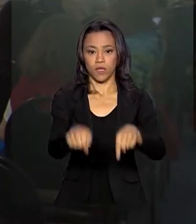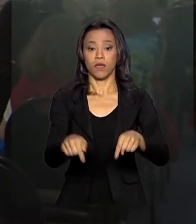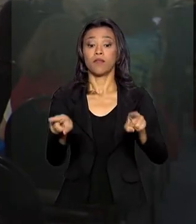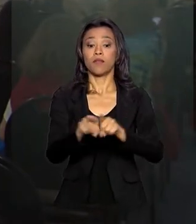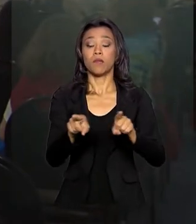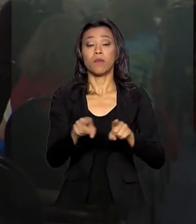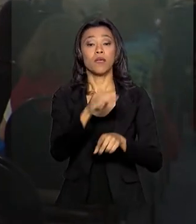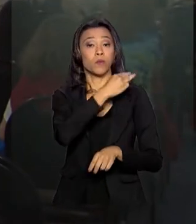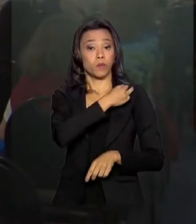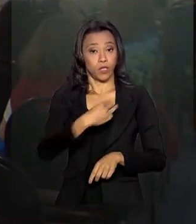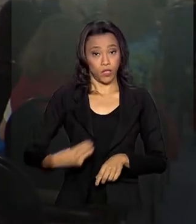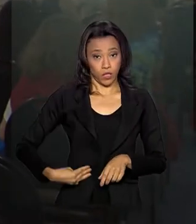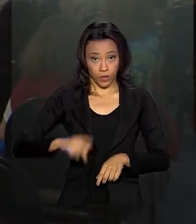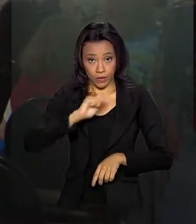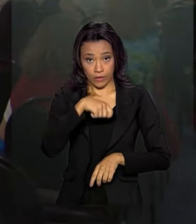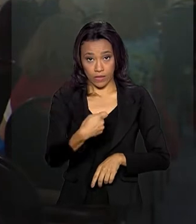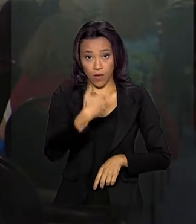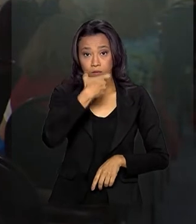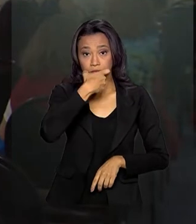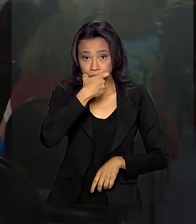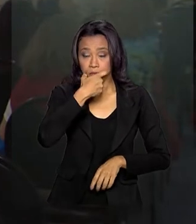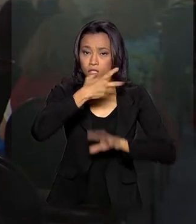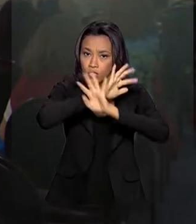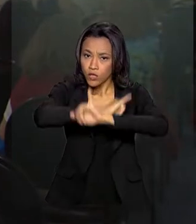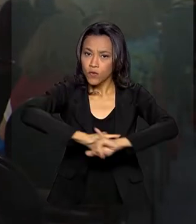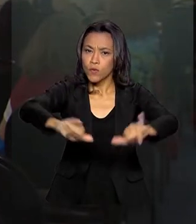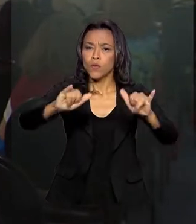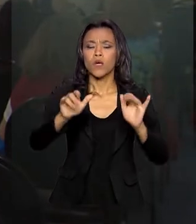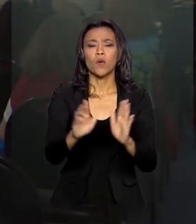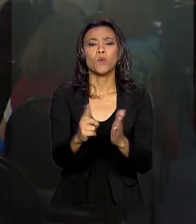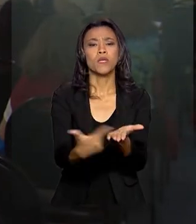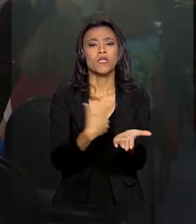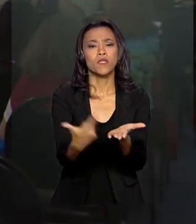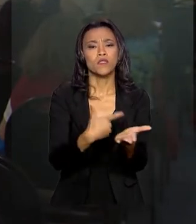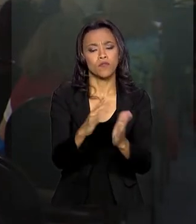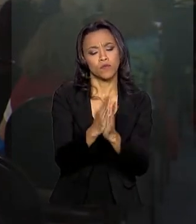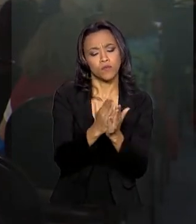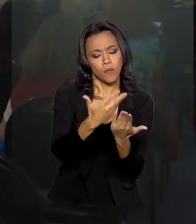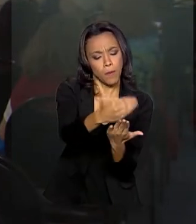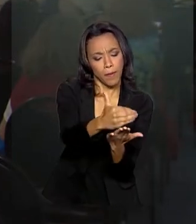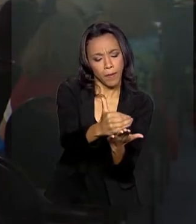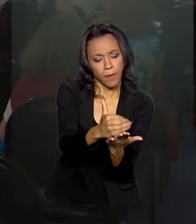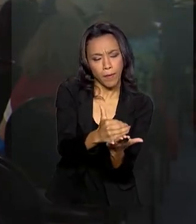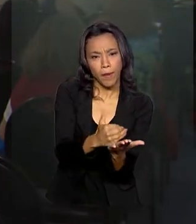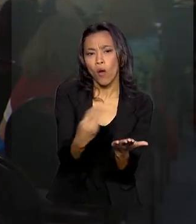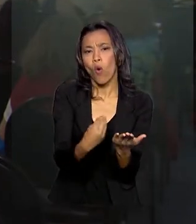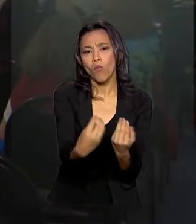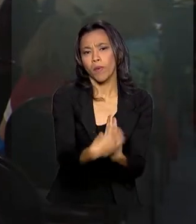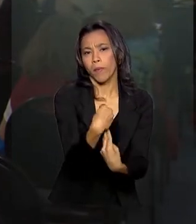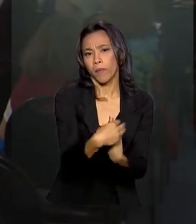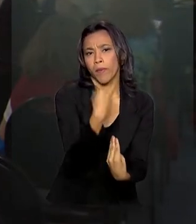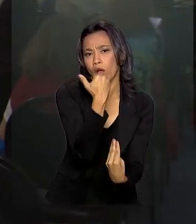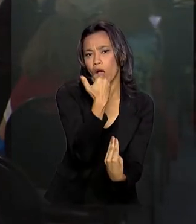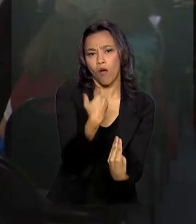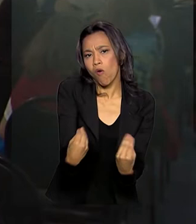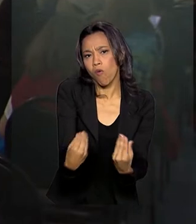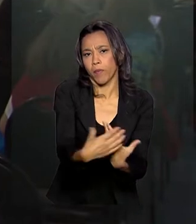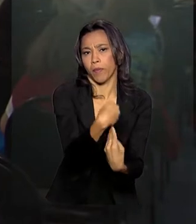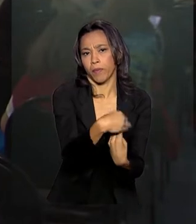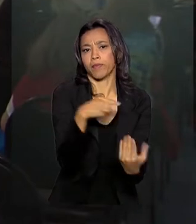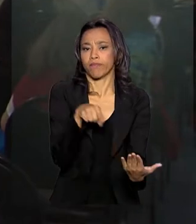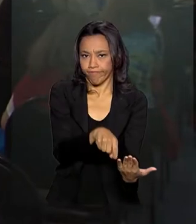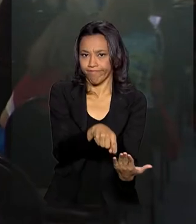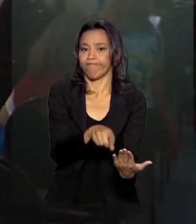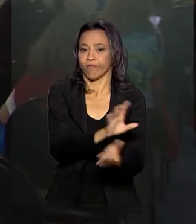lançamento da atualização do Guia Alimentar para Crianças Brasileiras de até 2 anos de idade. Nesse